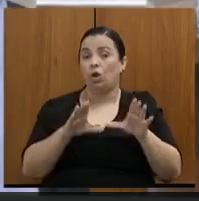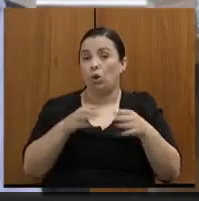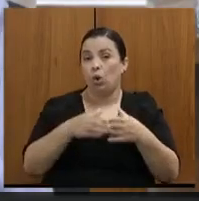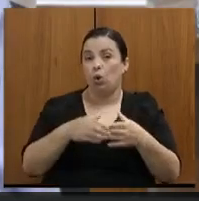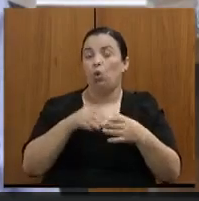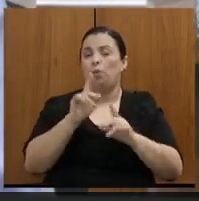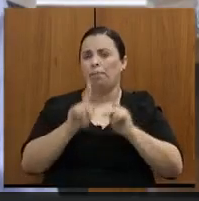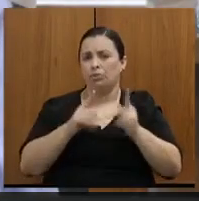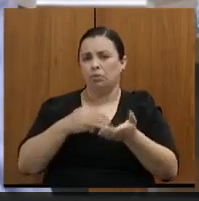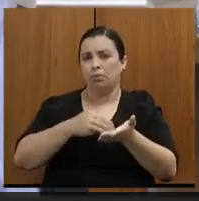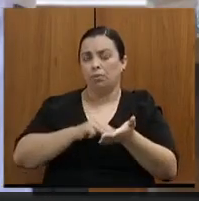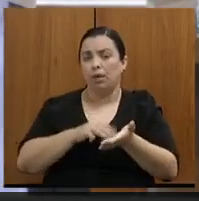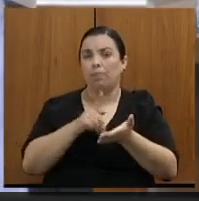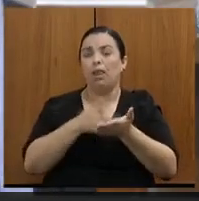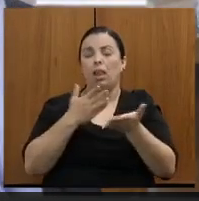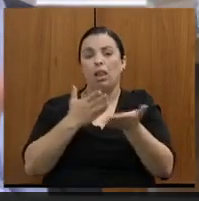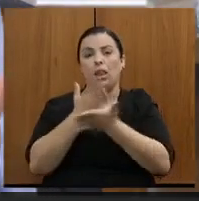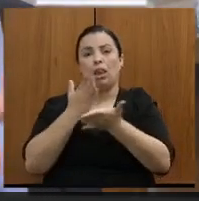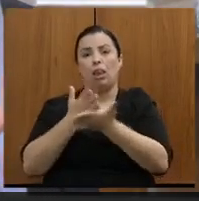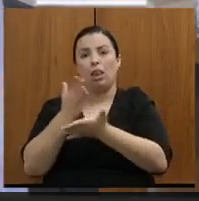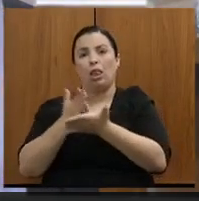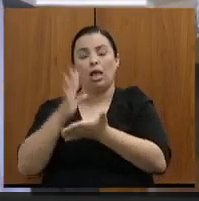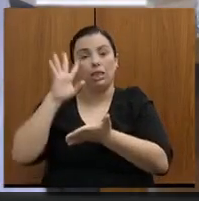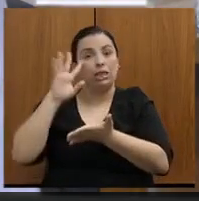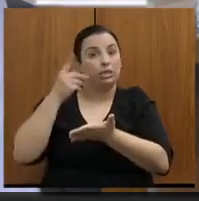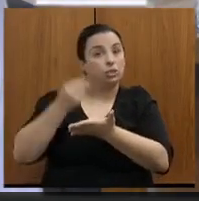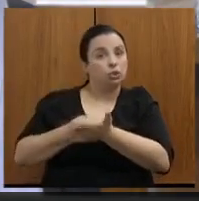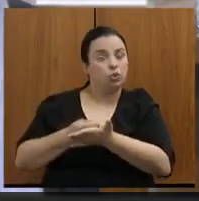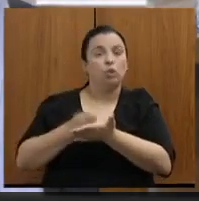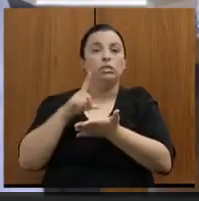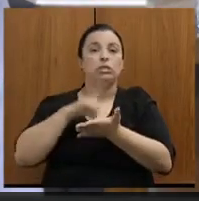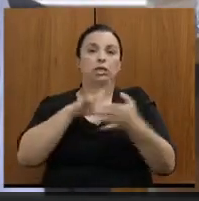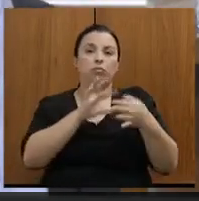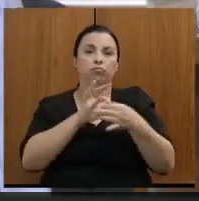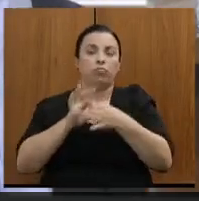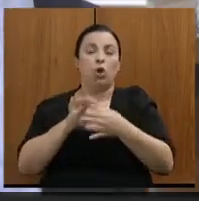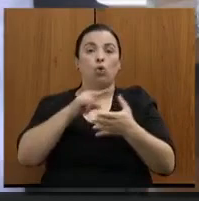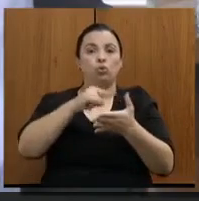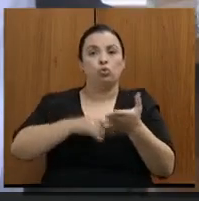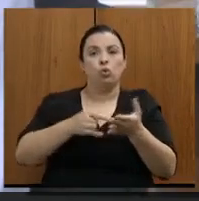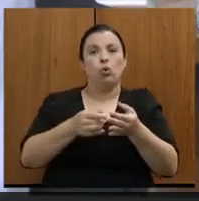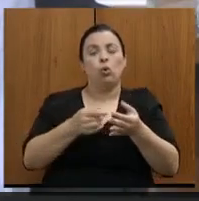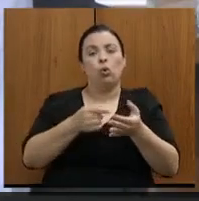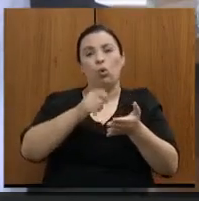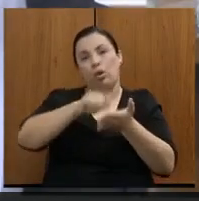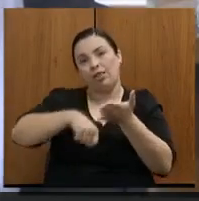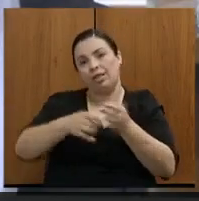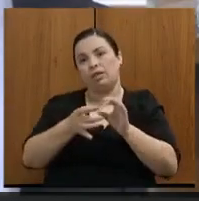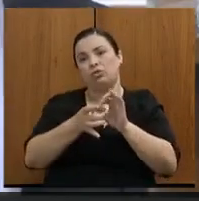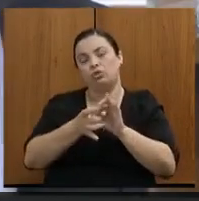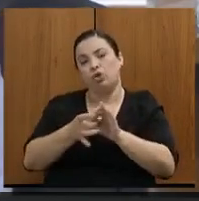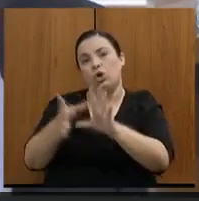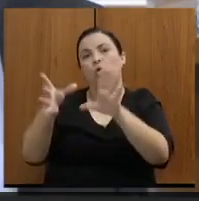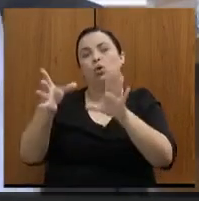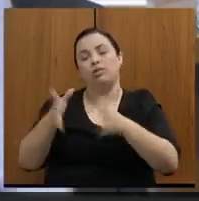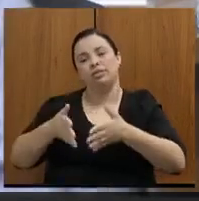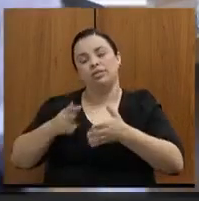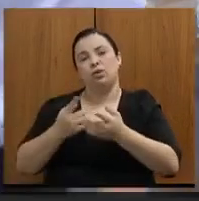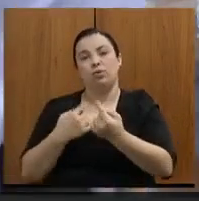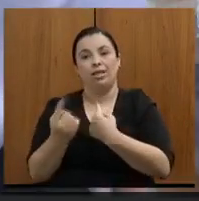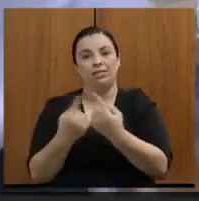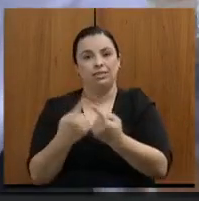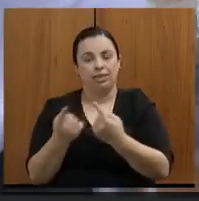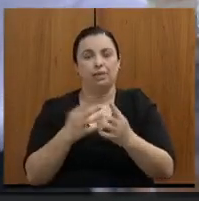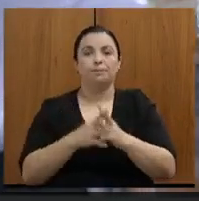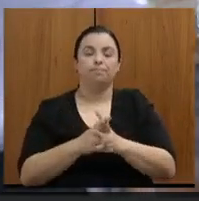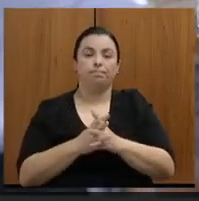maneira colegiada, sobre decisões associadas aos contratos de concessão. Isso, esse embrião, ele